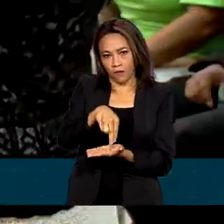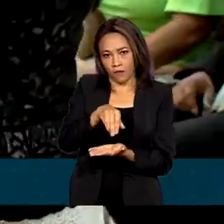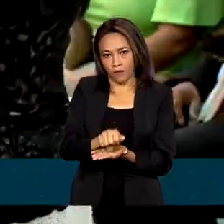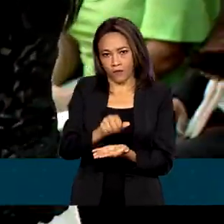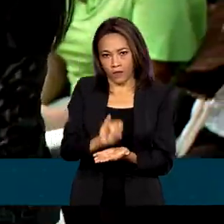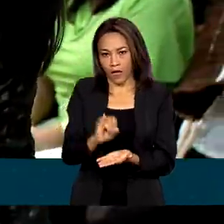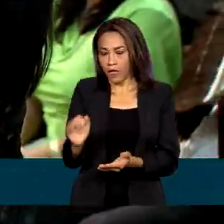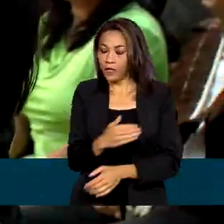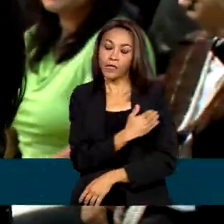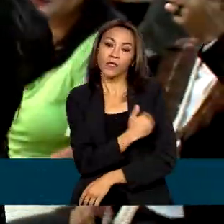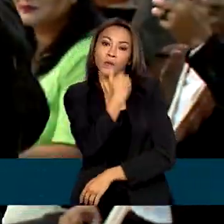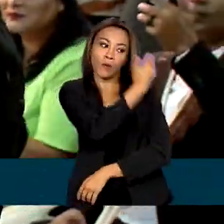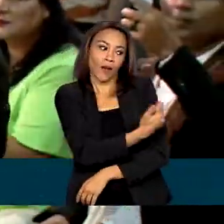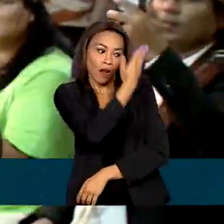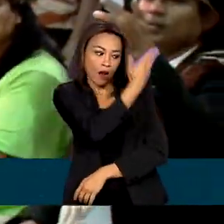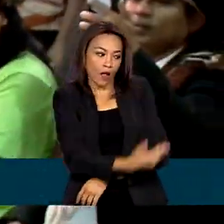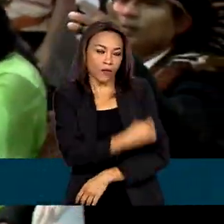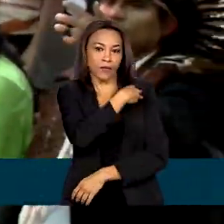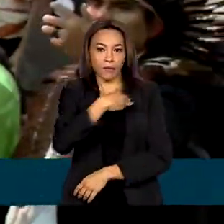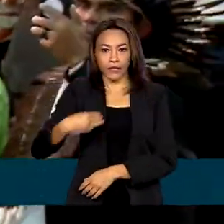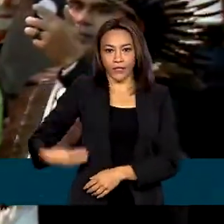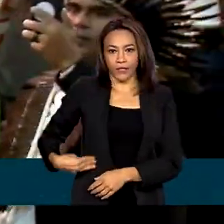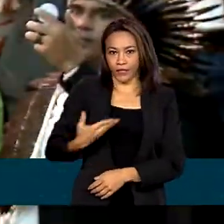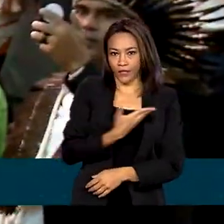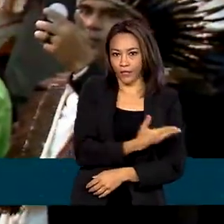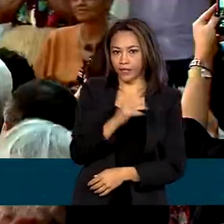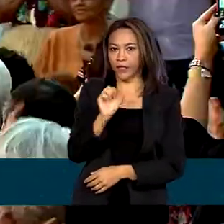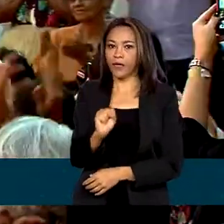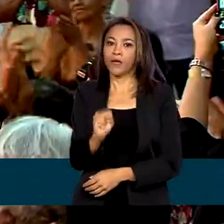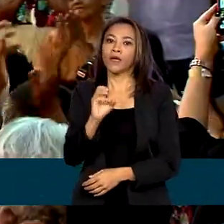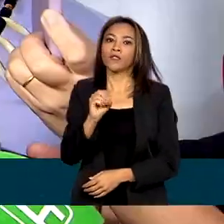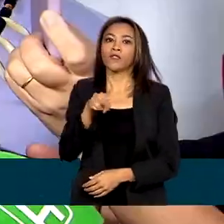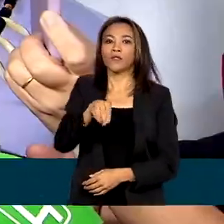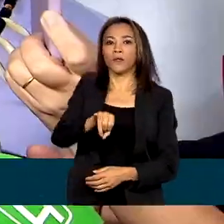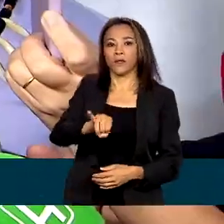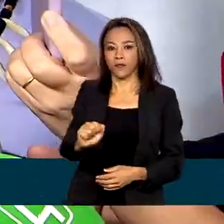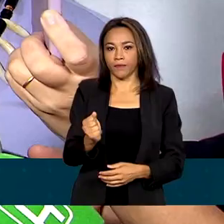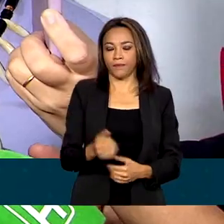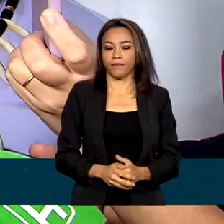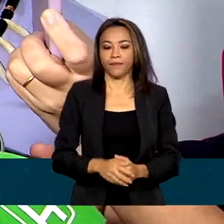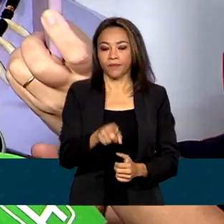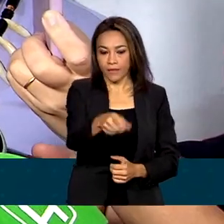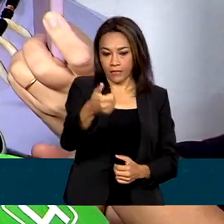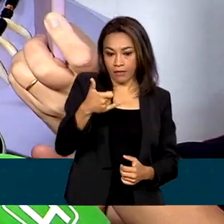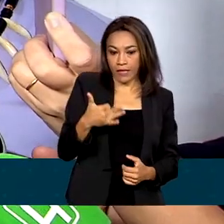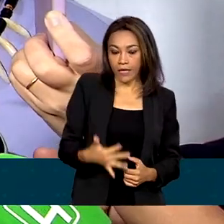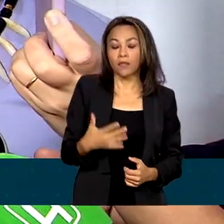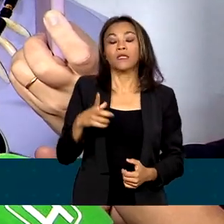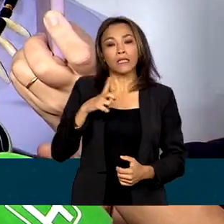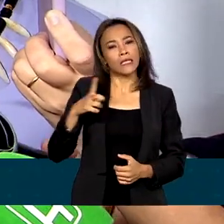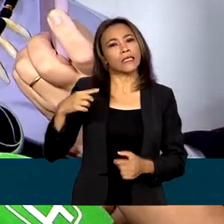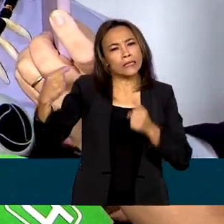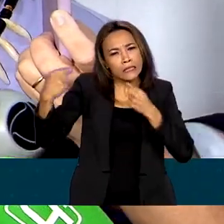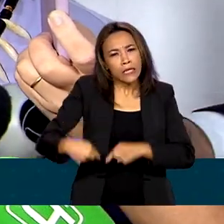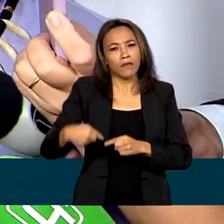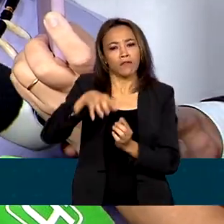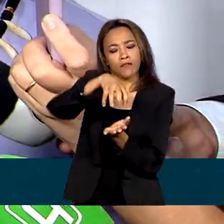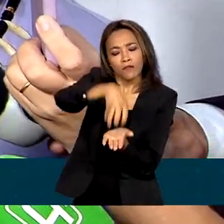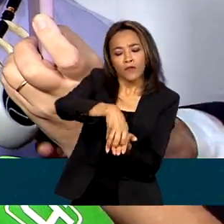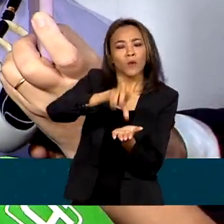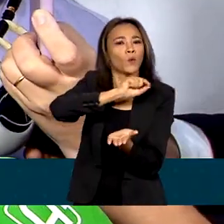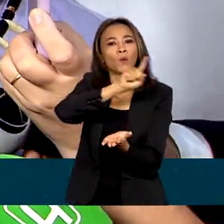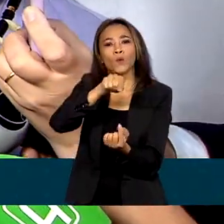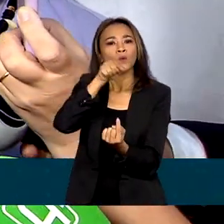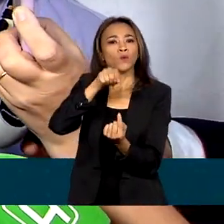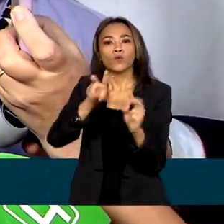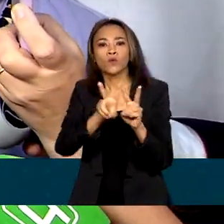lado da ministra dos povos indígenas, Sônia Guajajara. A FUNAI tem esse desafio, tanto na demarcação